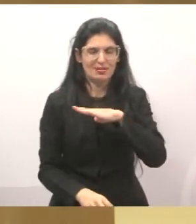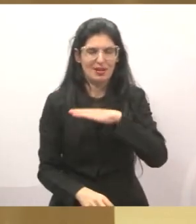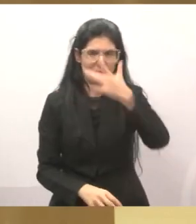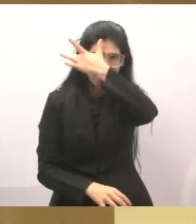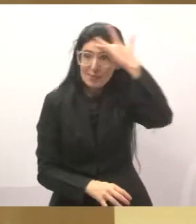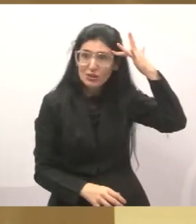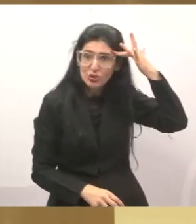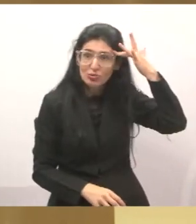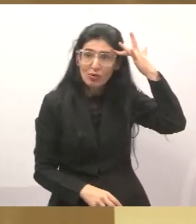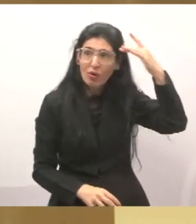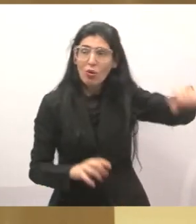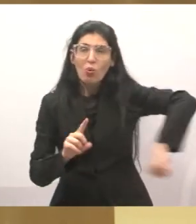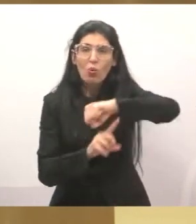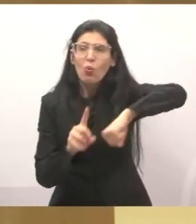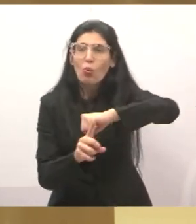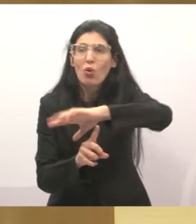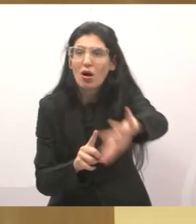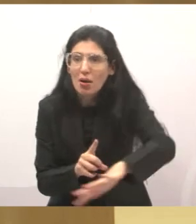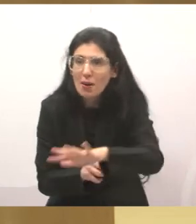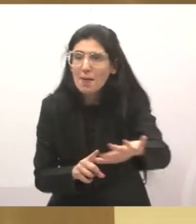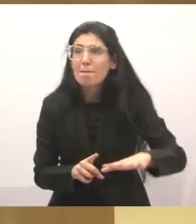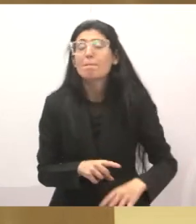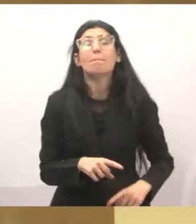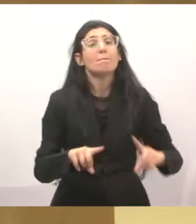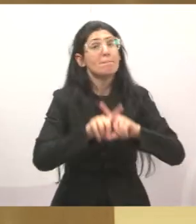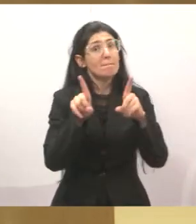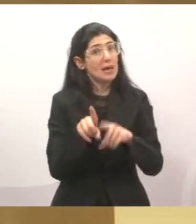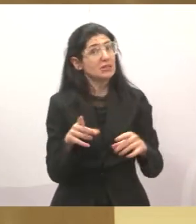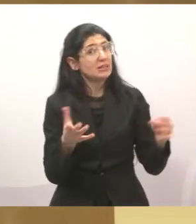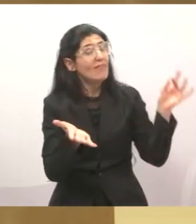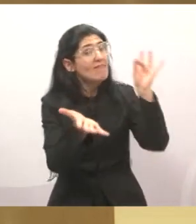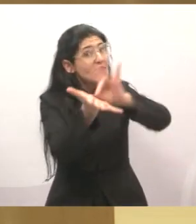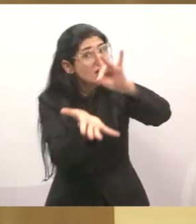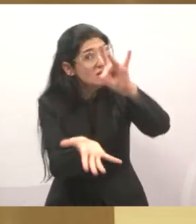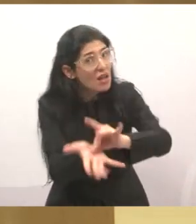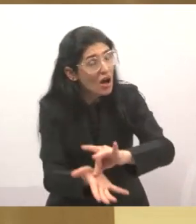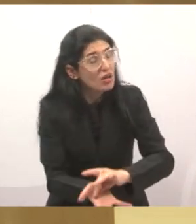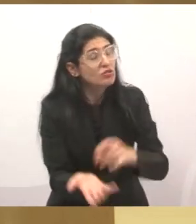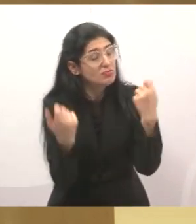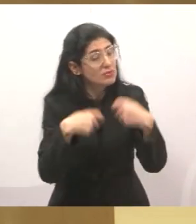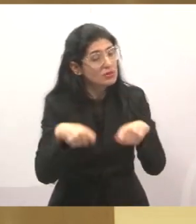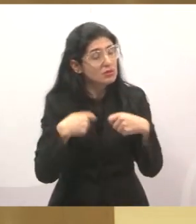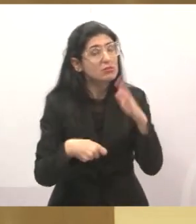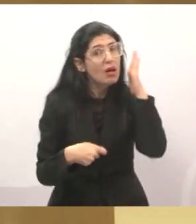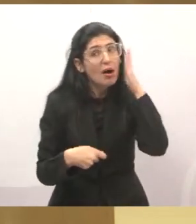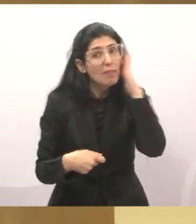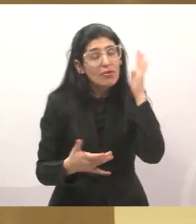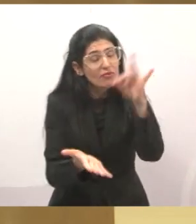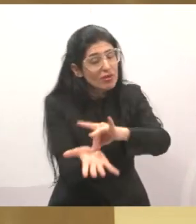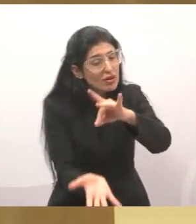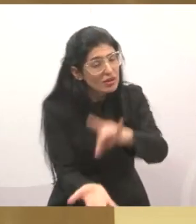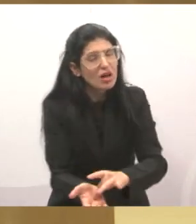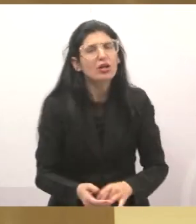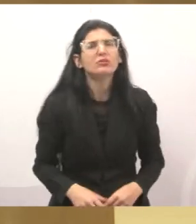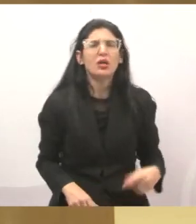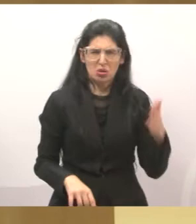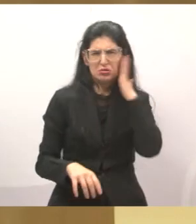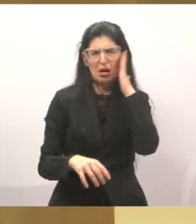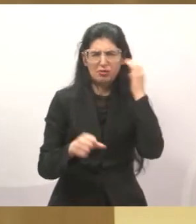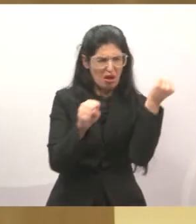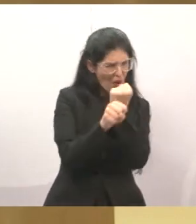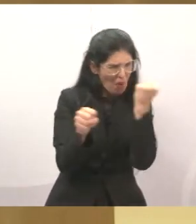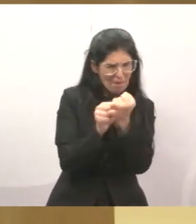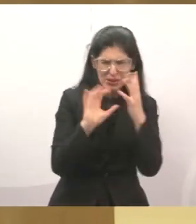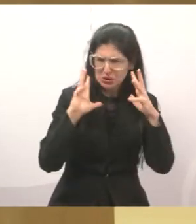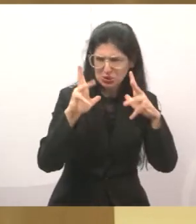Mas precisa analisar com critérios e ter a verdadeira informação. Porque, confesso para você, que de todas essas obras que vão ser feitas, eu não